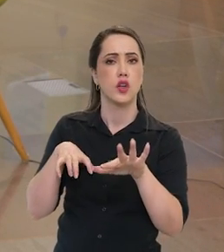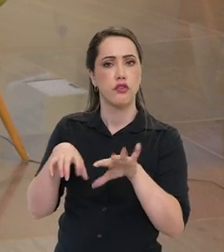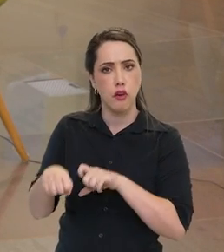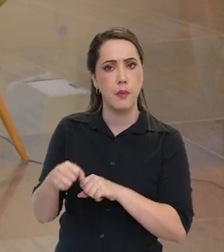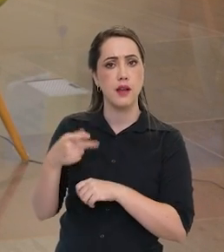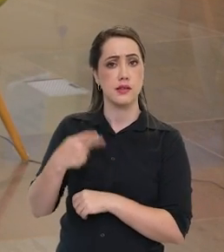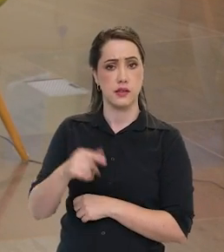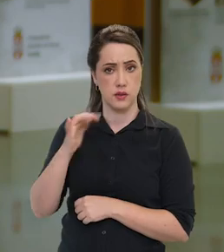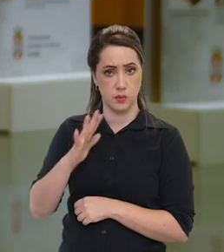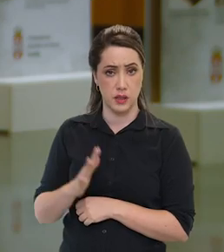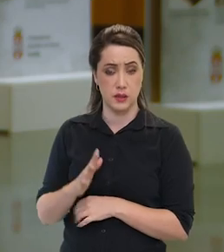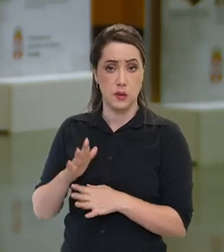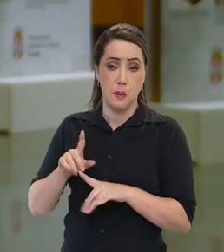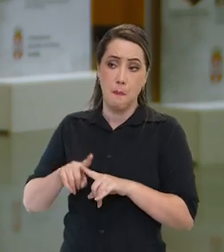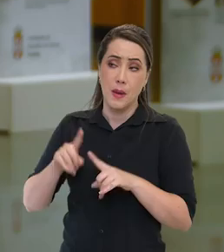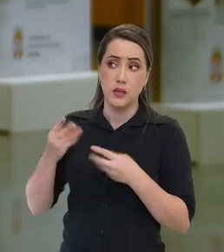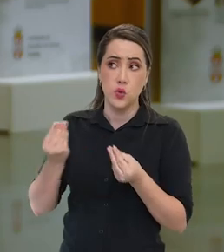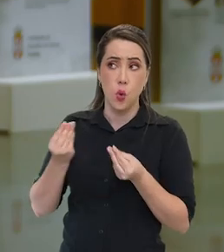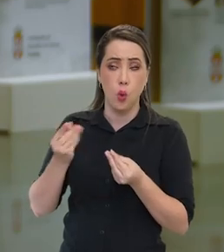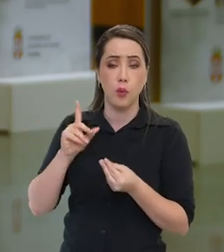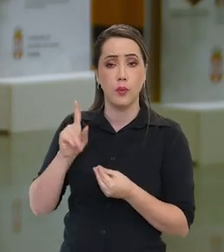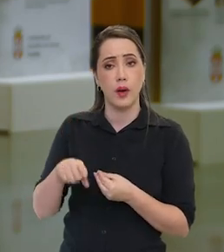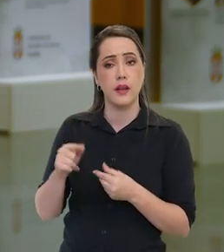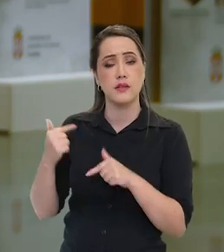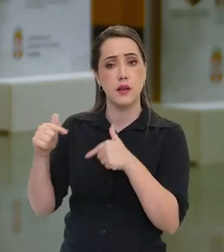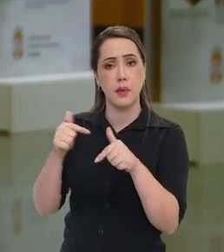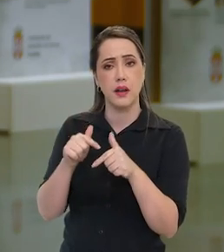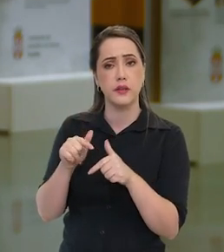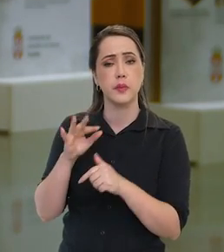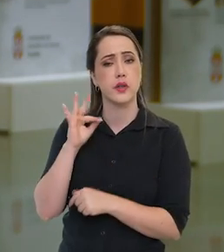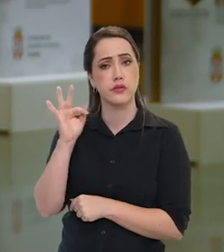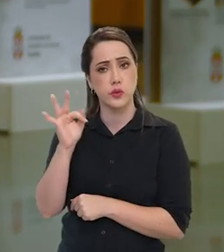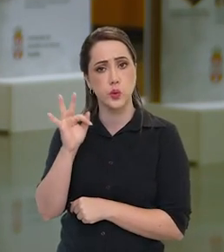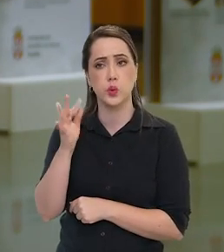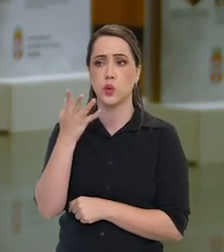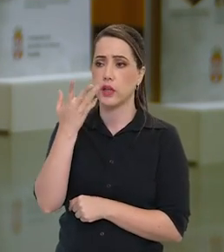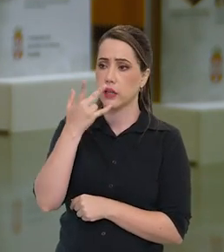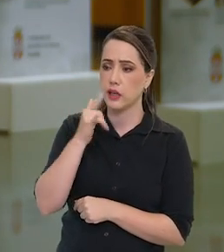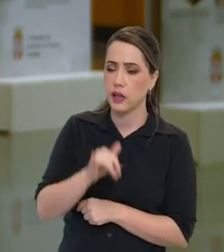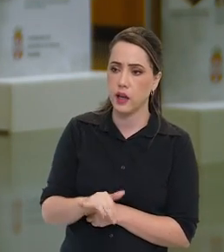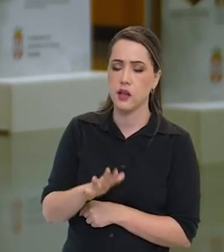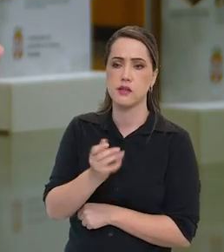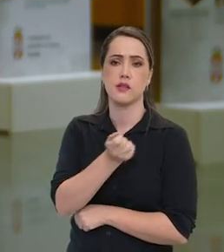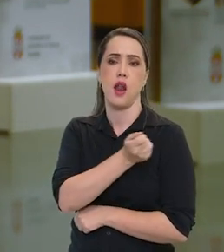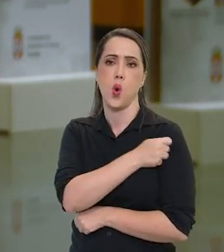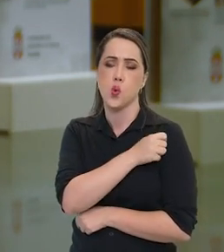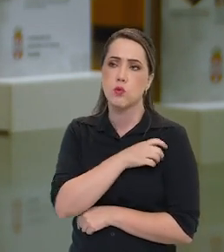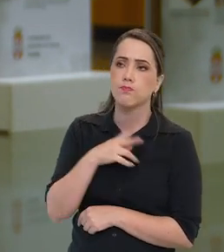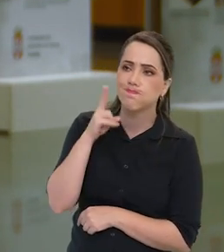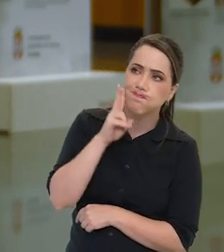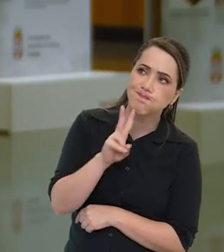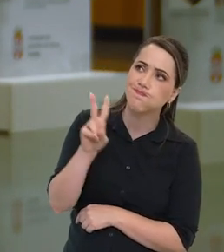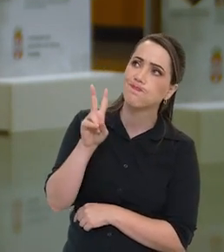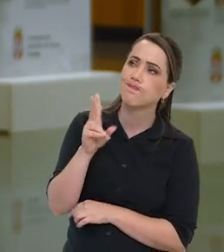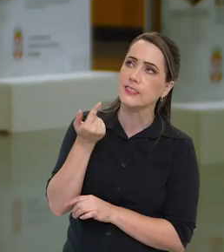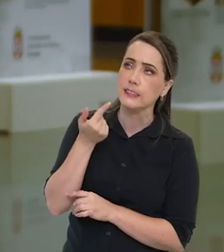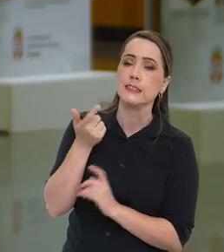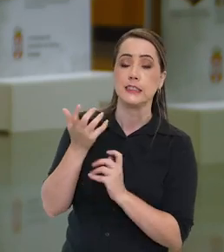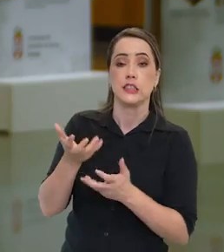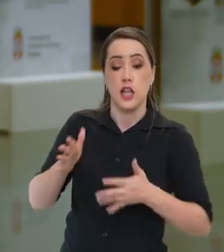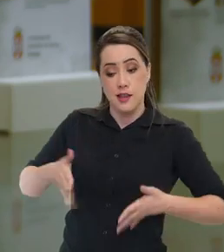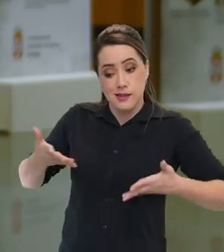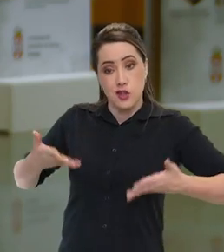formação no Brasil, ou formados. Mas como está sendo trabalhado para que a criança, desde a escola, seja